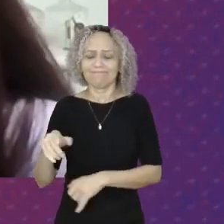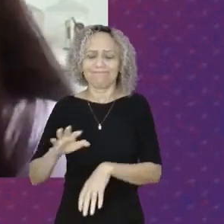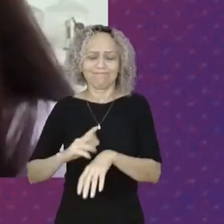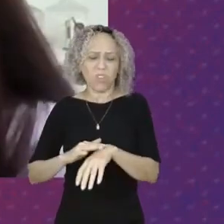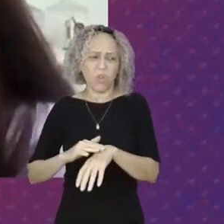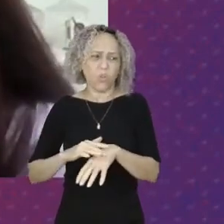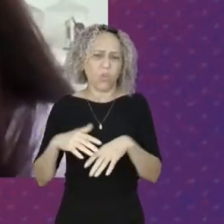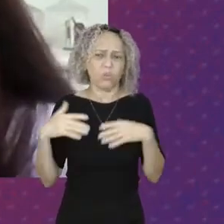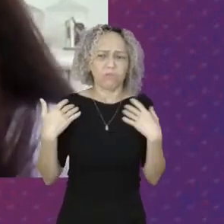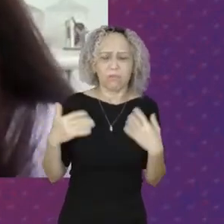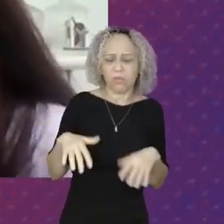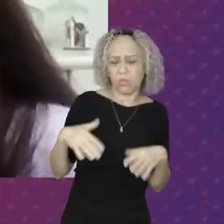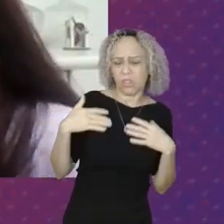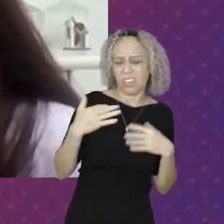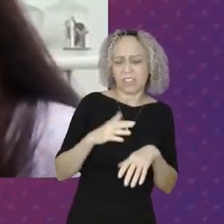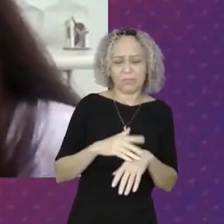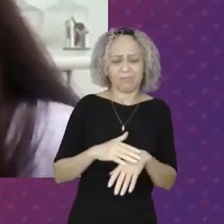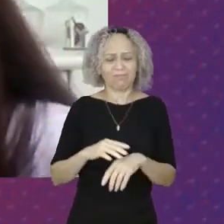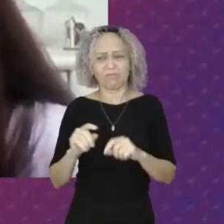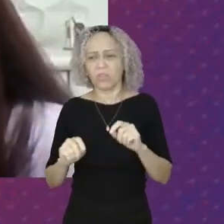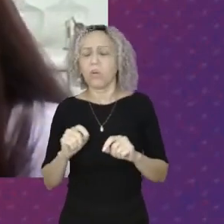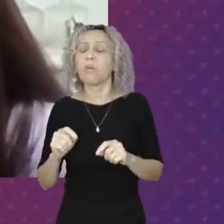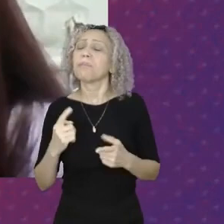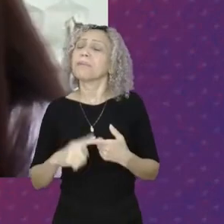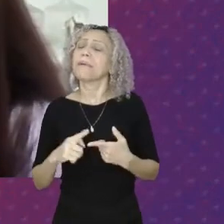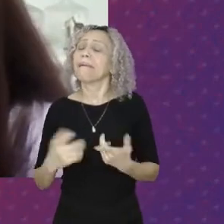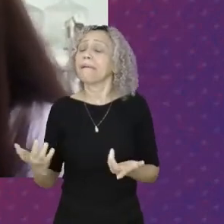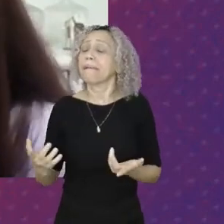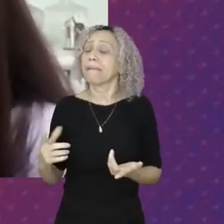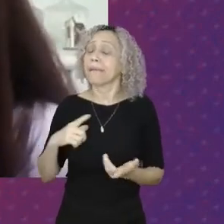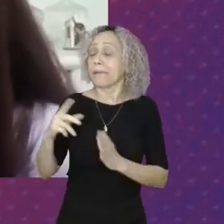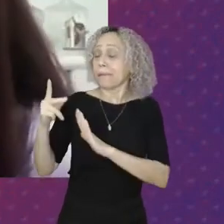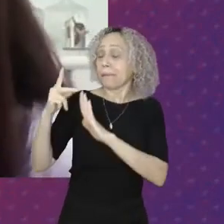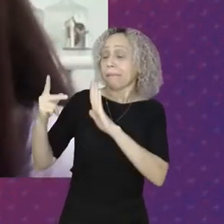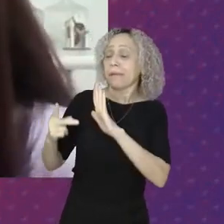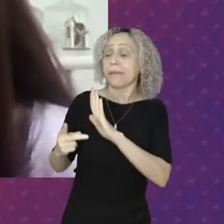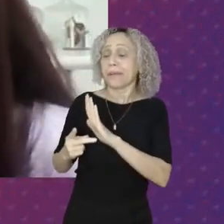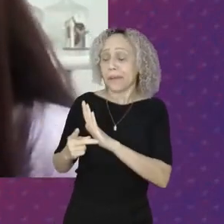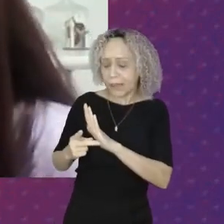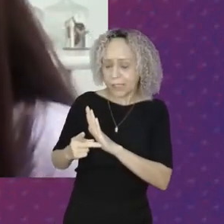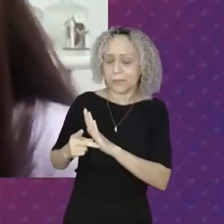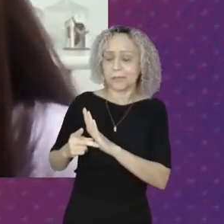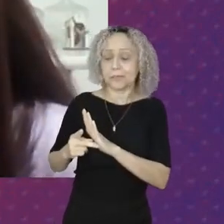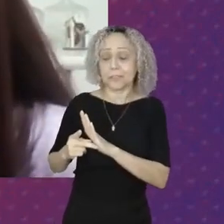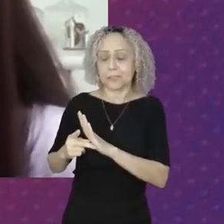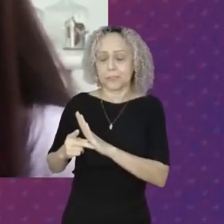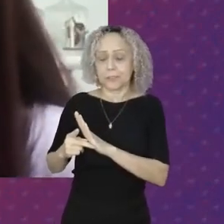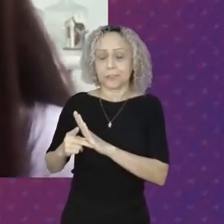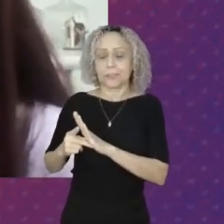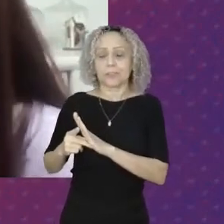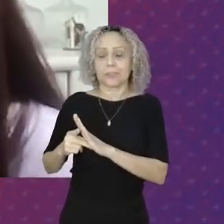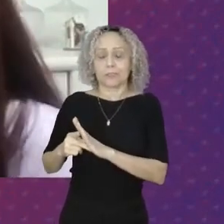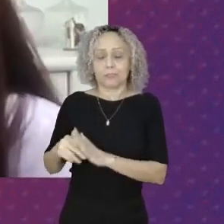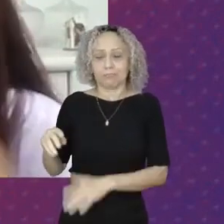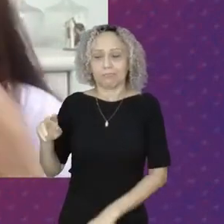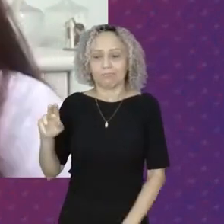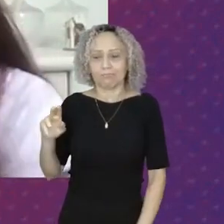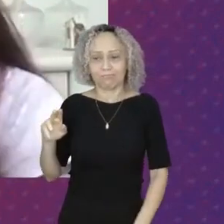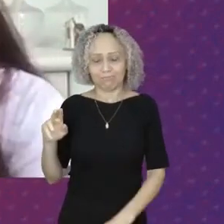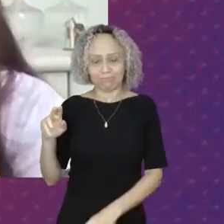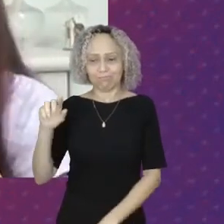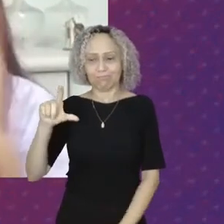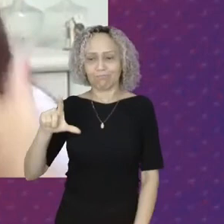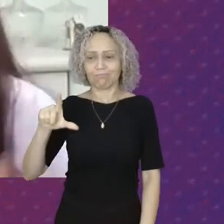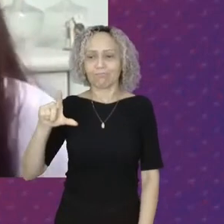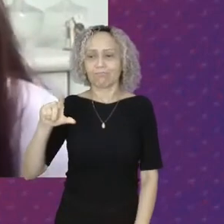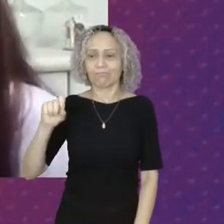negacionismo Desse projeto Ultraliberal Que a gente Tem vivenciado Do ponto Acho que agora É